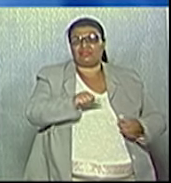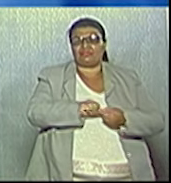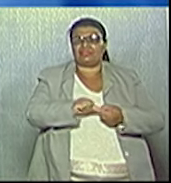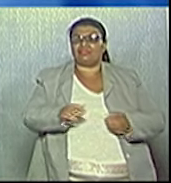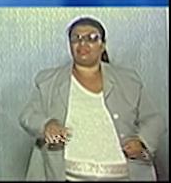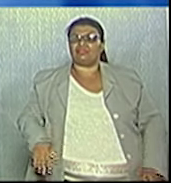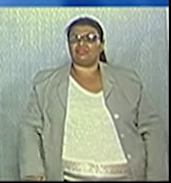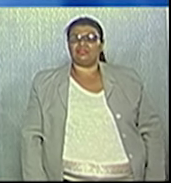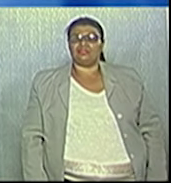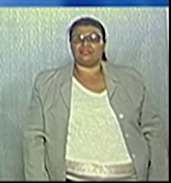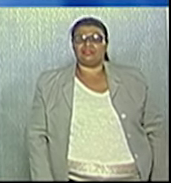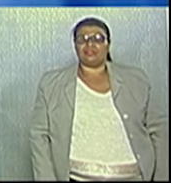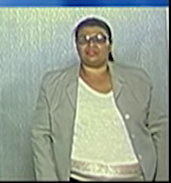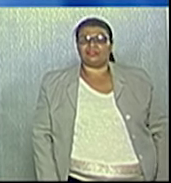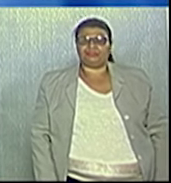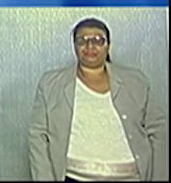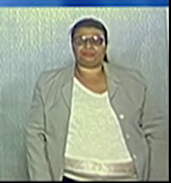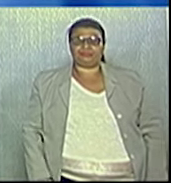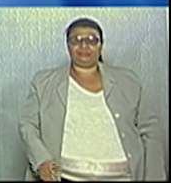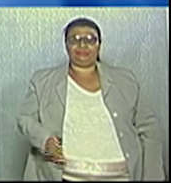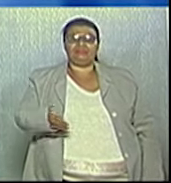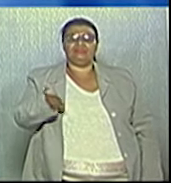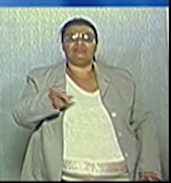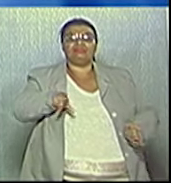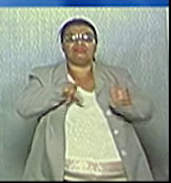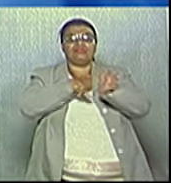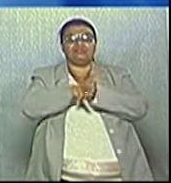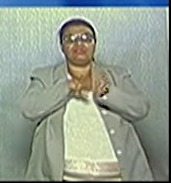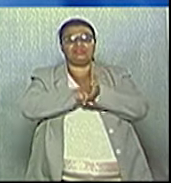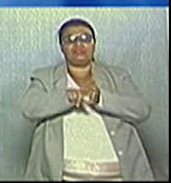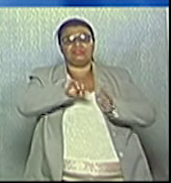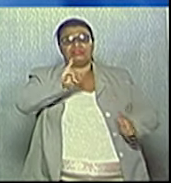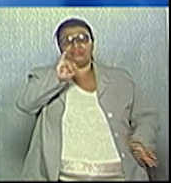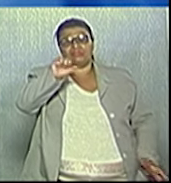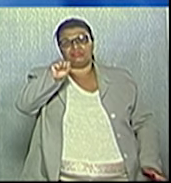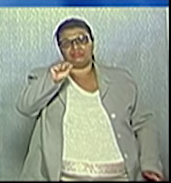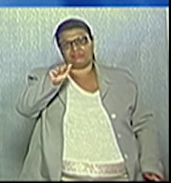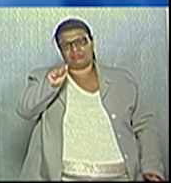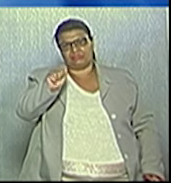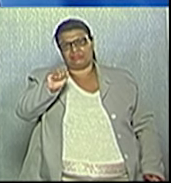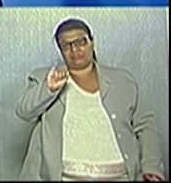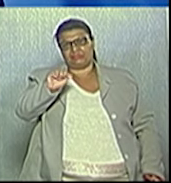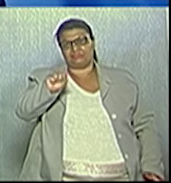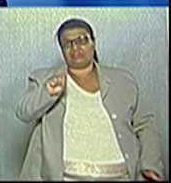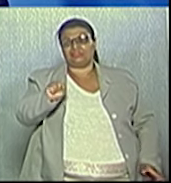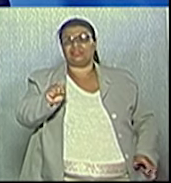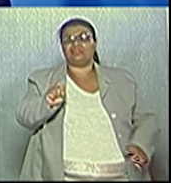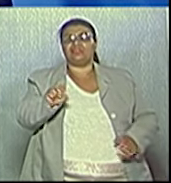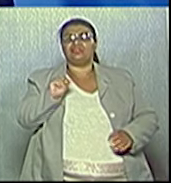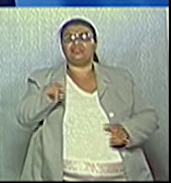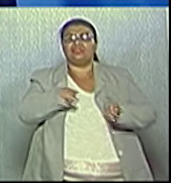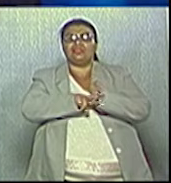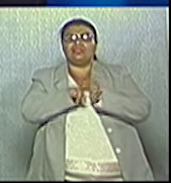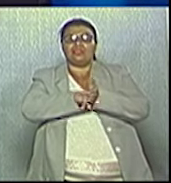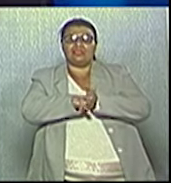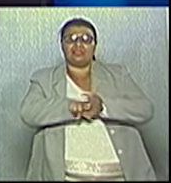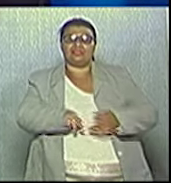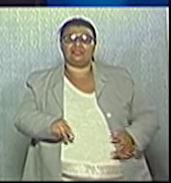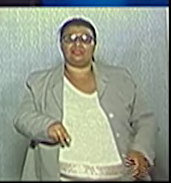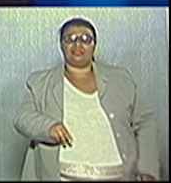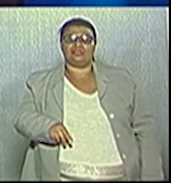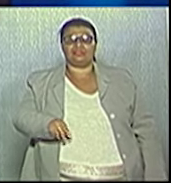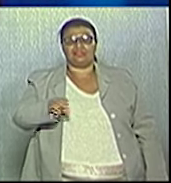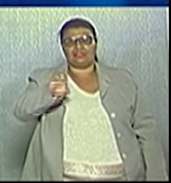Ok, candidato. Seguimos com o debate. Agora, quem pergunta é o candidato Isaia Santana, do PSDB. Para quem vai a pergunta, candidato? Para o